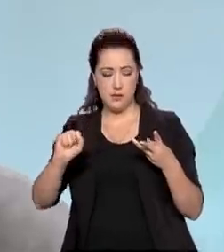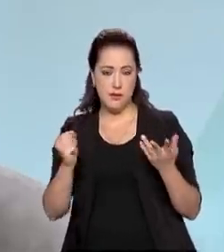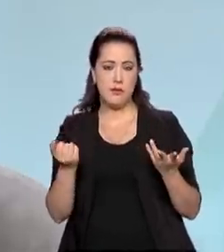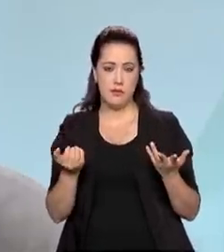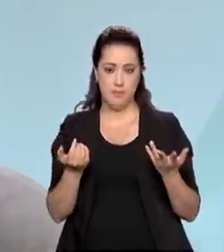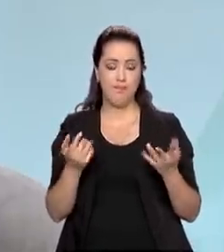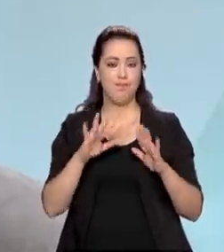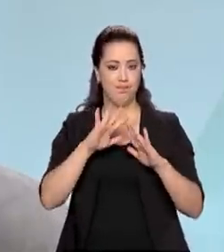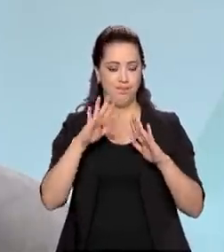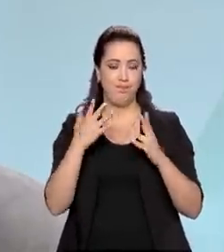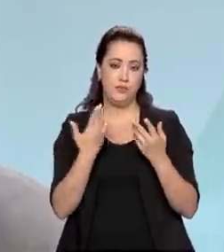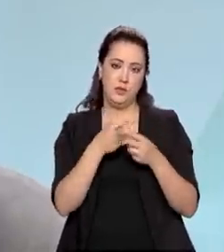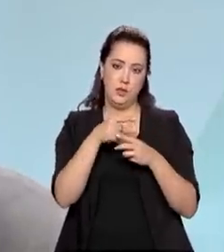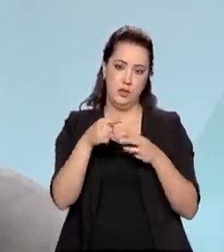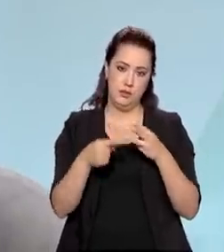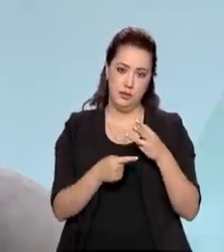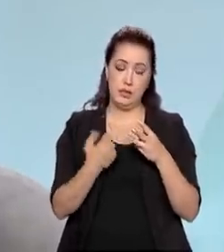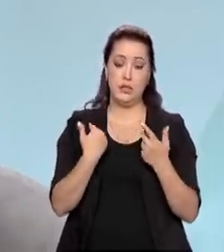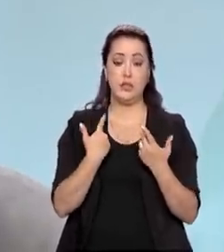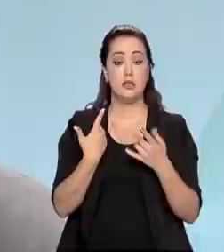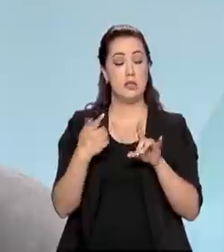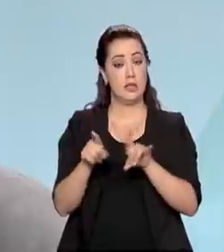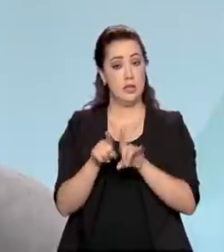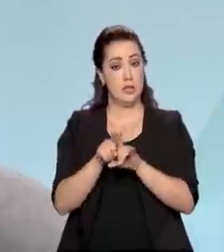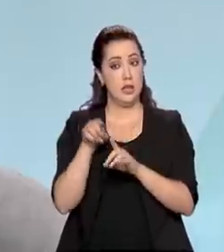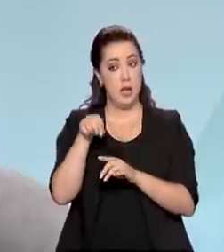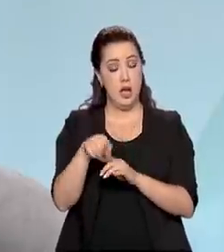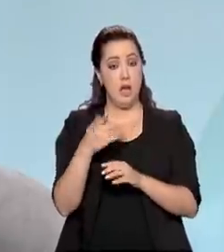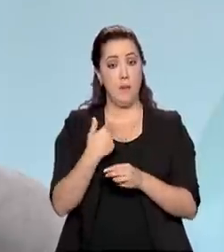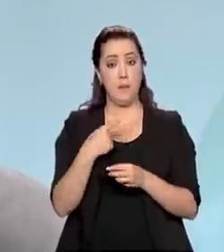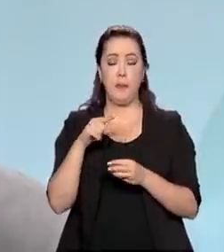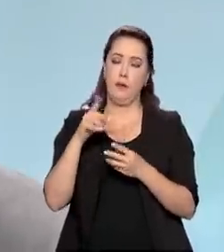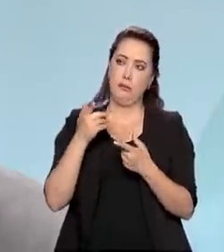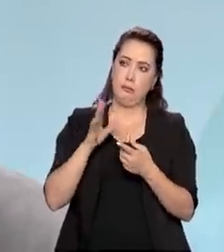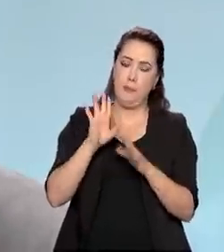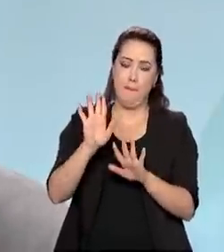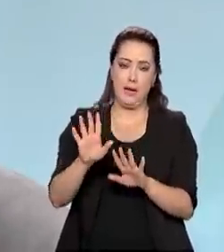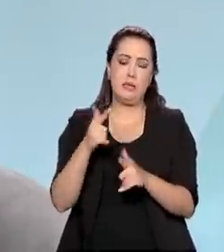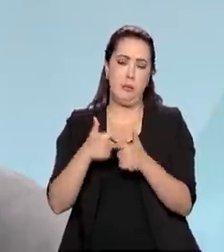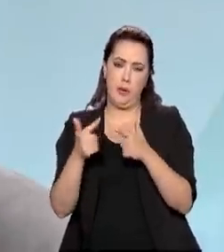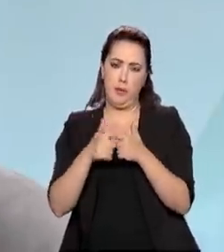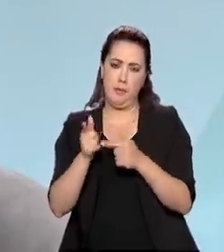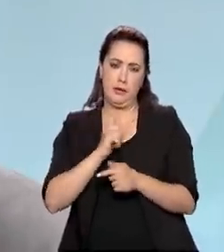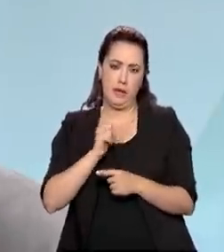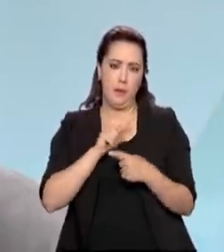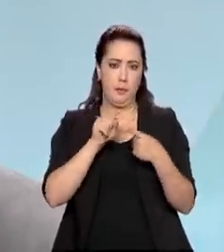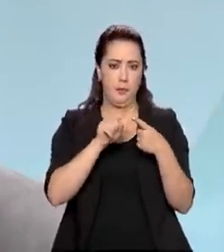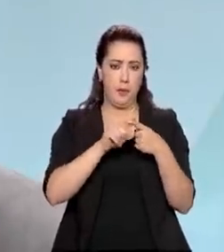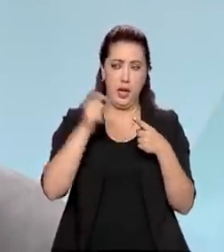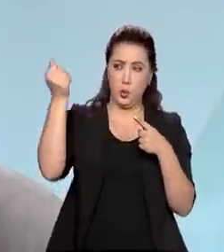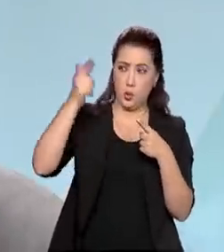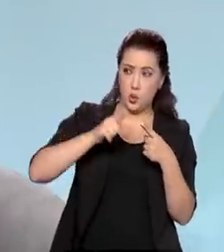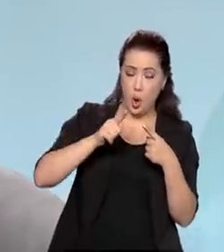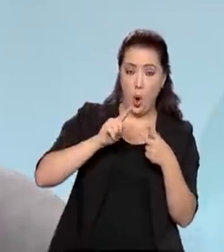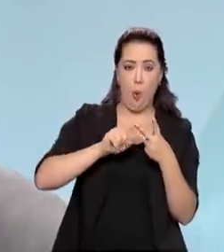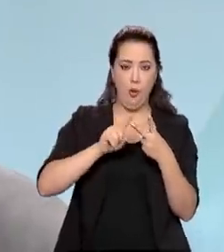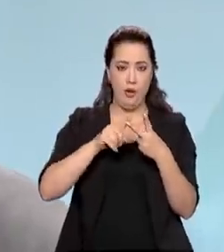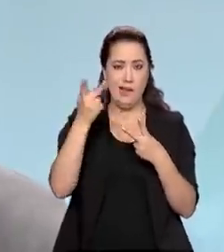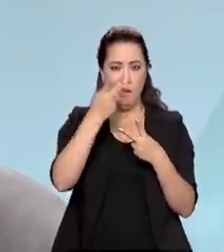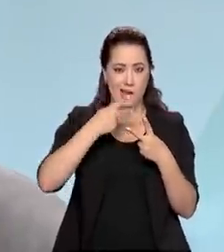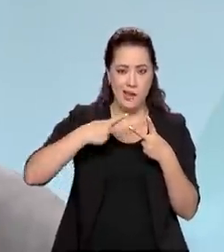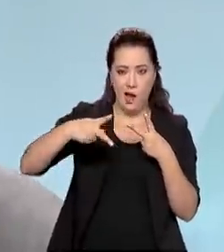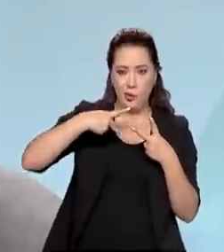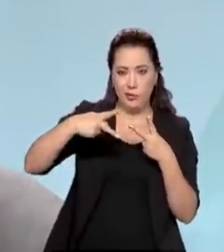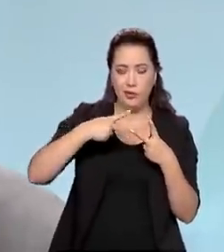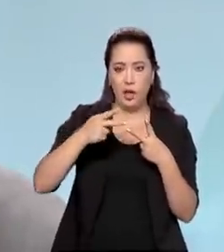Brasil. Só que tem um problema. Essas fontes, a solar e a eólica, são fontes intermitentes. Elas não são contínuas,